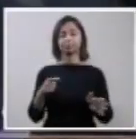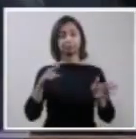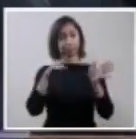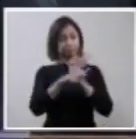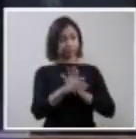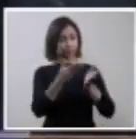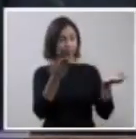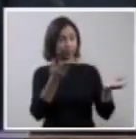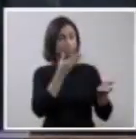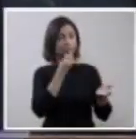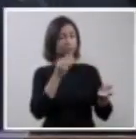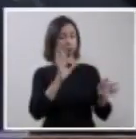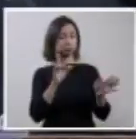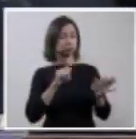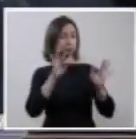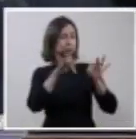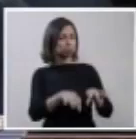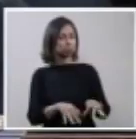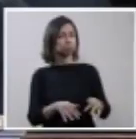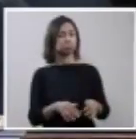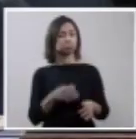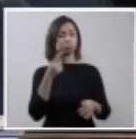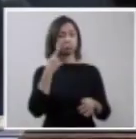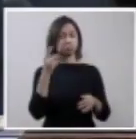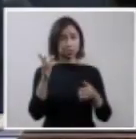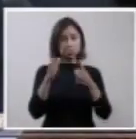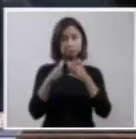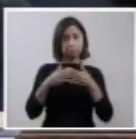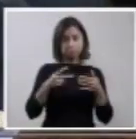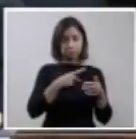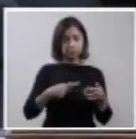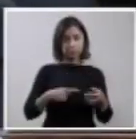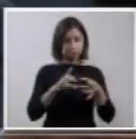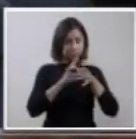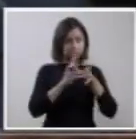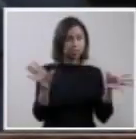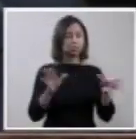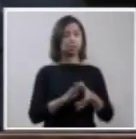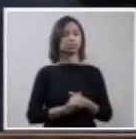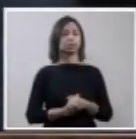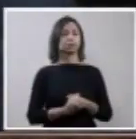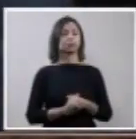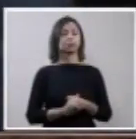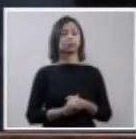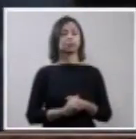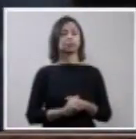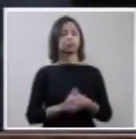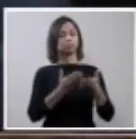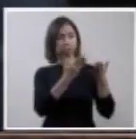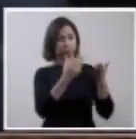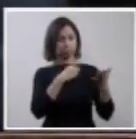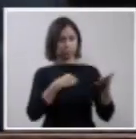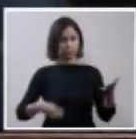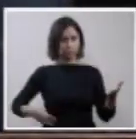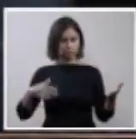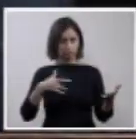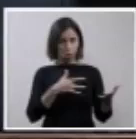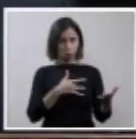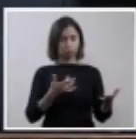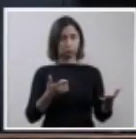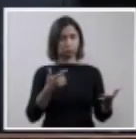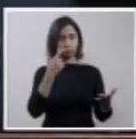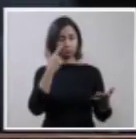talvez, encerrarmos, o presidente me permitindo, V. Exª imagina e assentaria